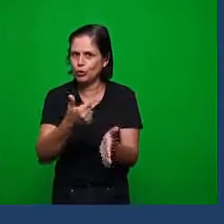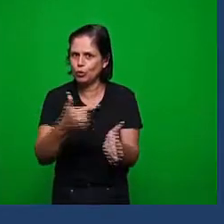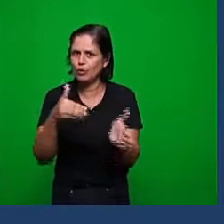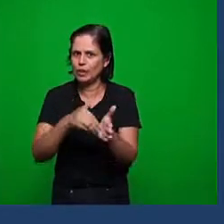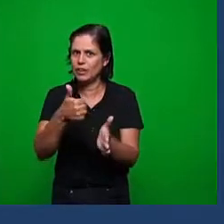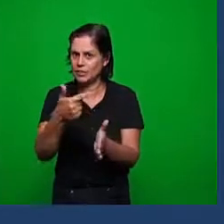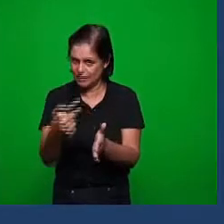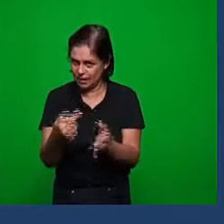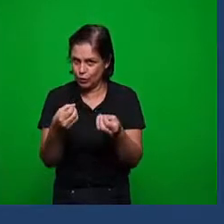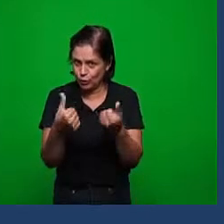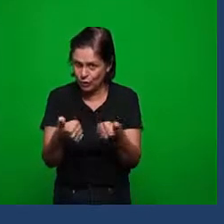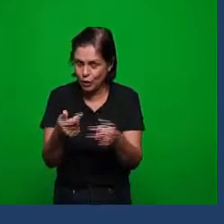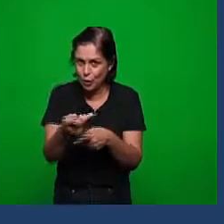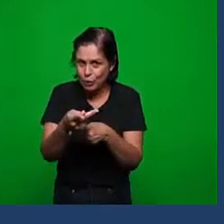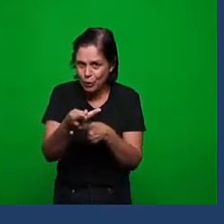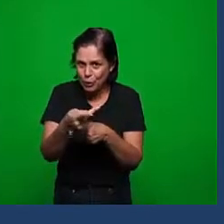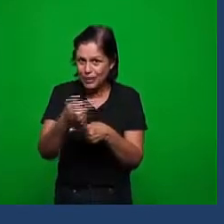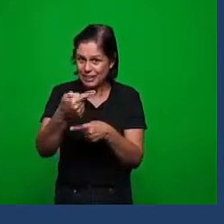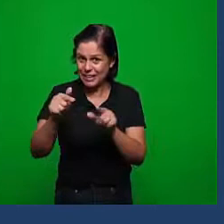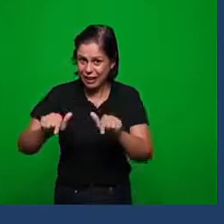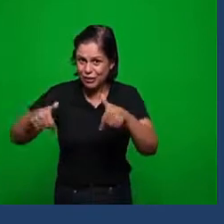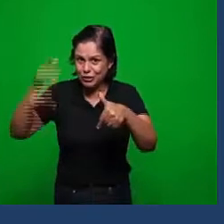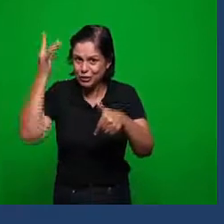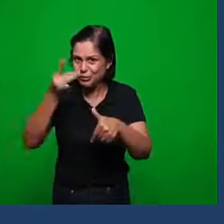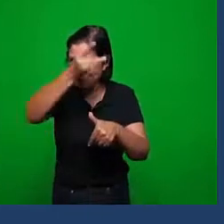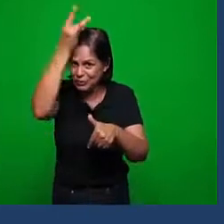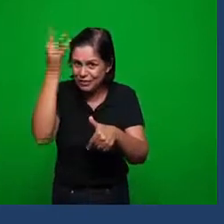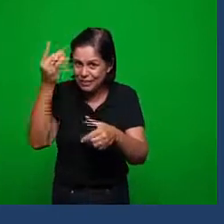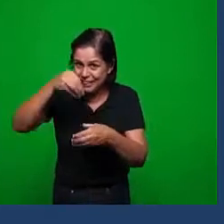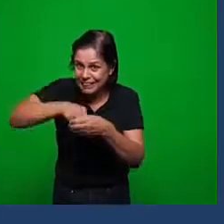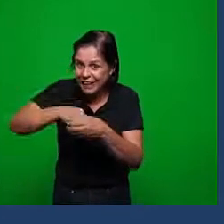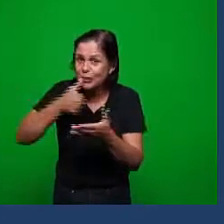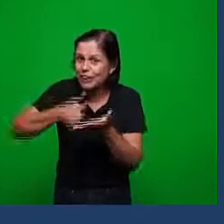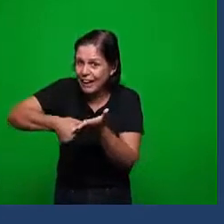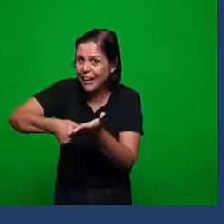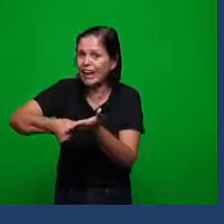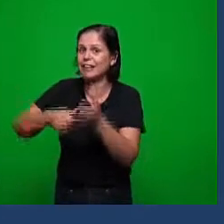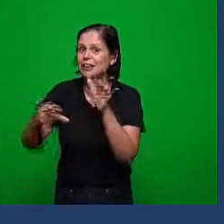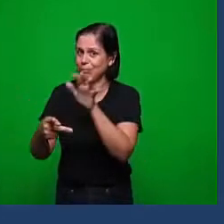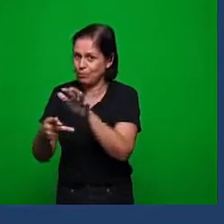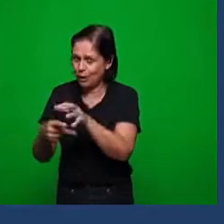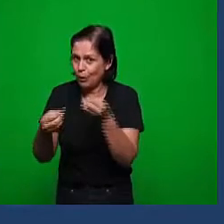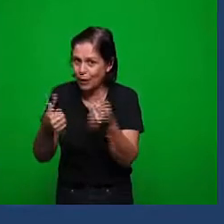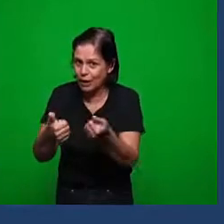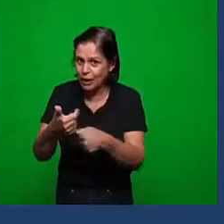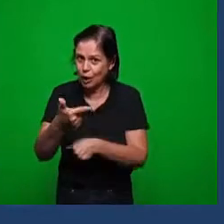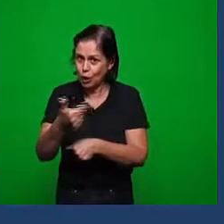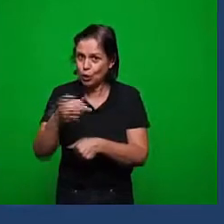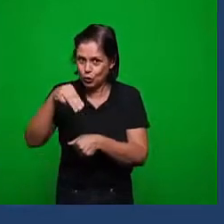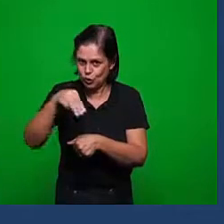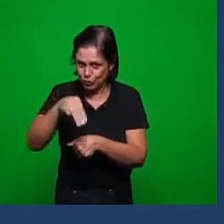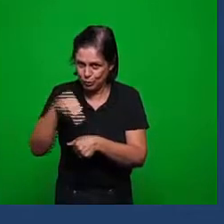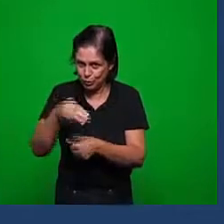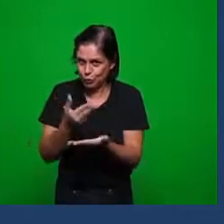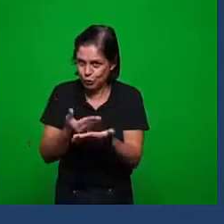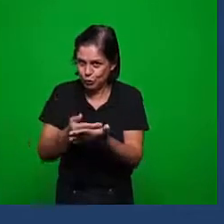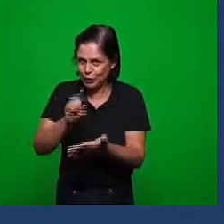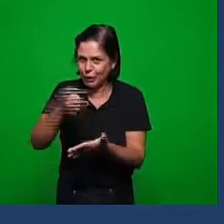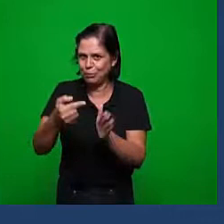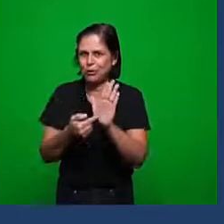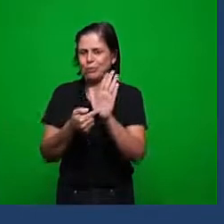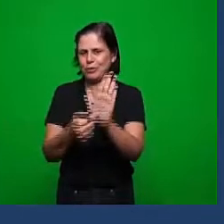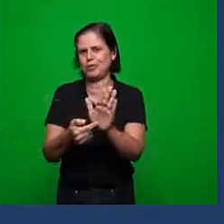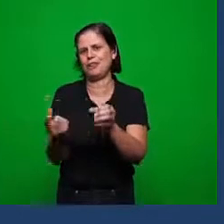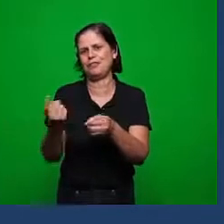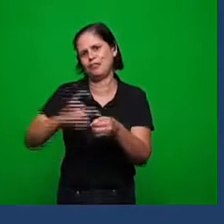contar a partir de agora 12 minutos para os irmãos trabalharem nas igrejas sobre o assunto e depois voltaremos para dar alguma